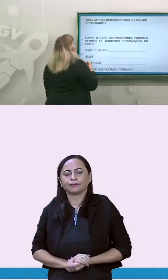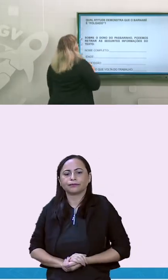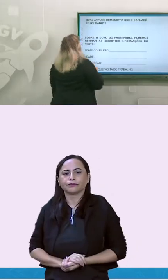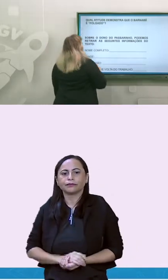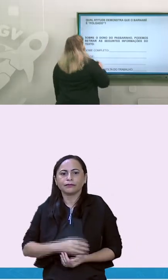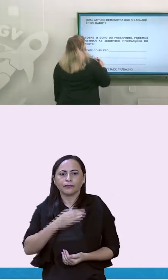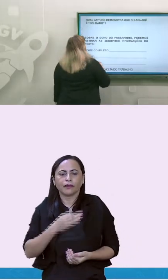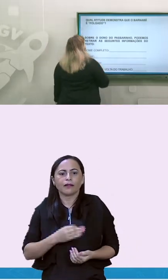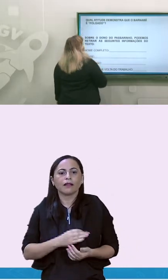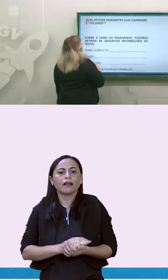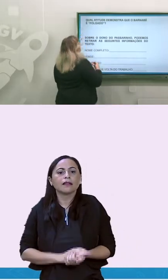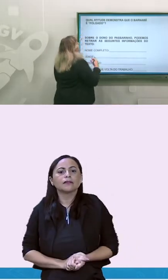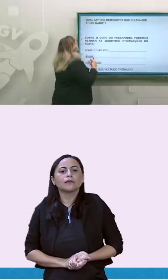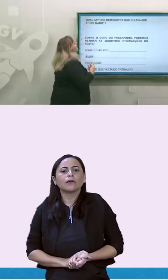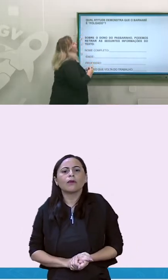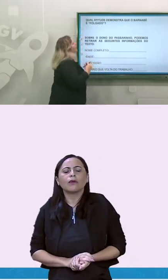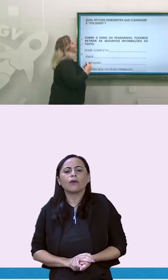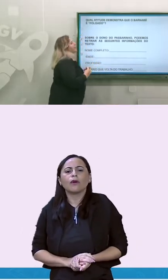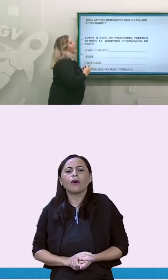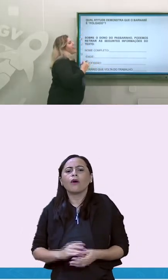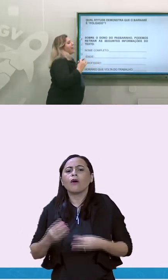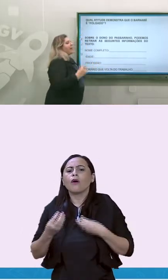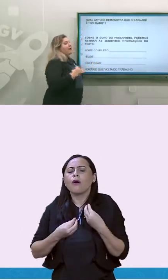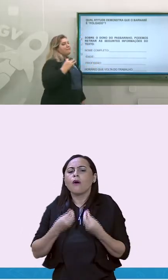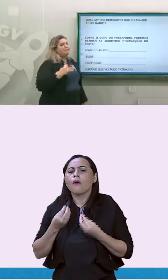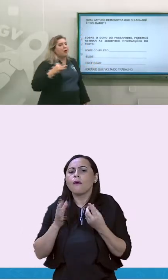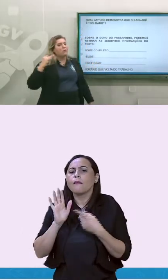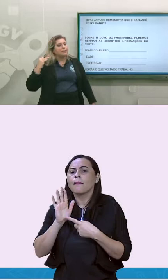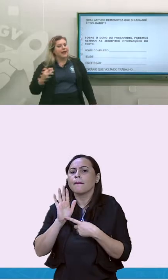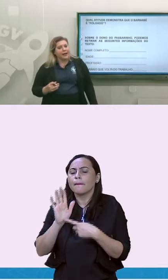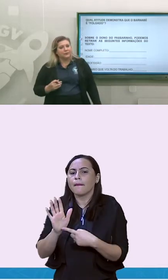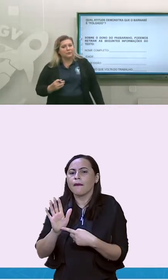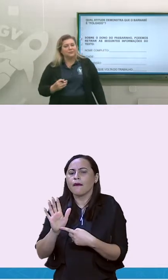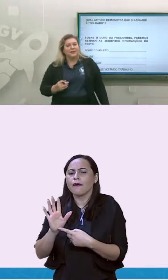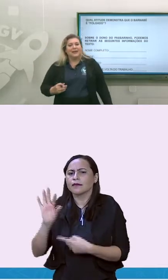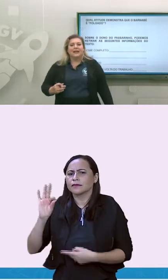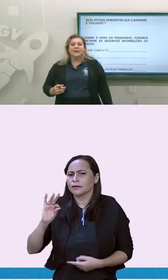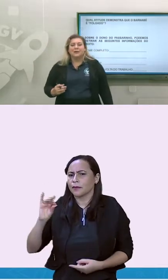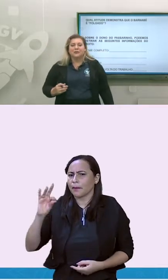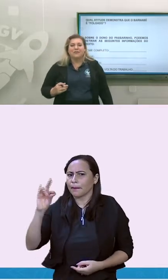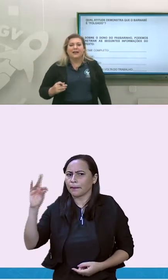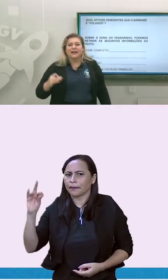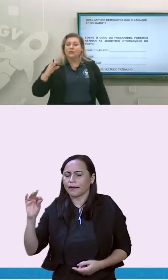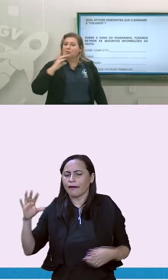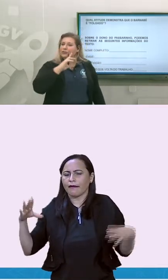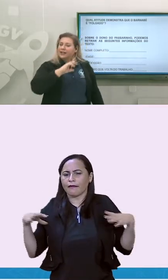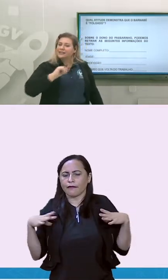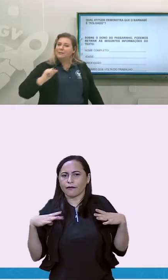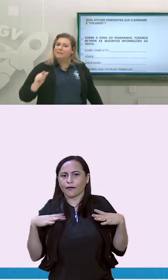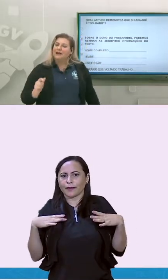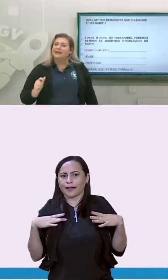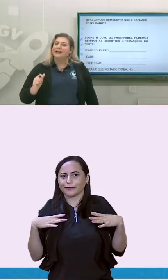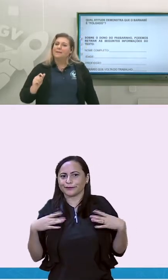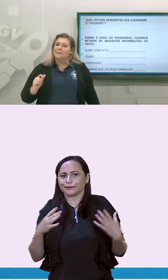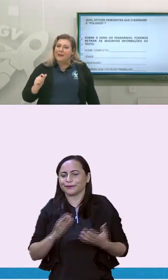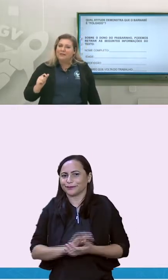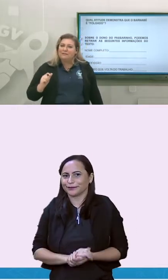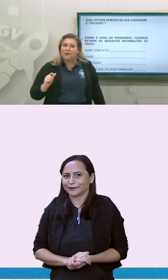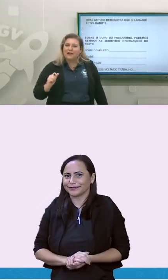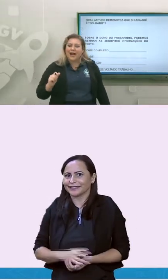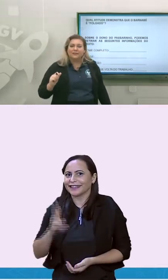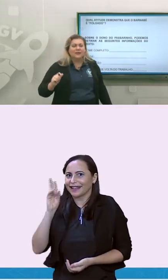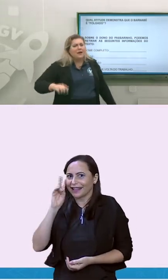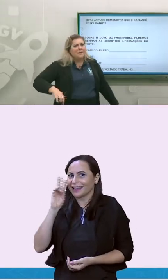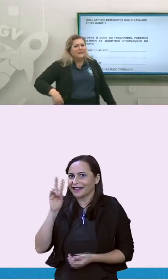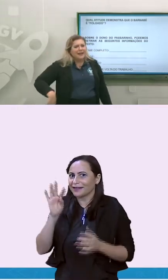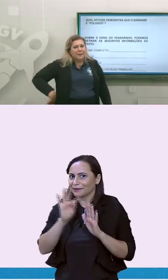Qual atitude demonstra que o Barnabé é folgado? Lembra que eu falei no nosso texto, também fala que ele é bem